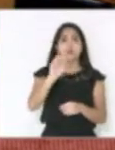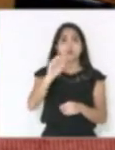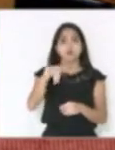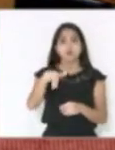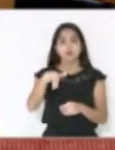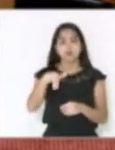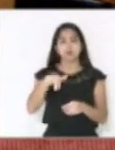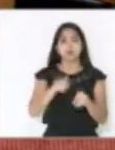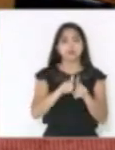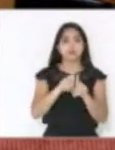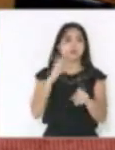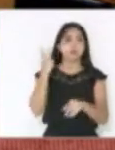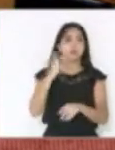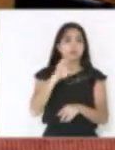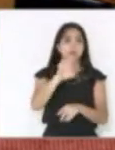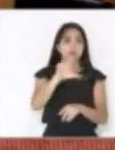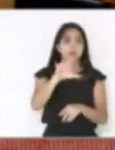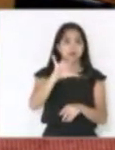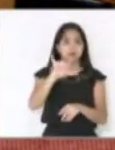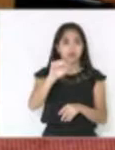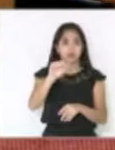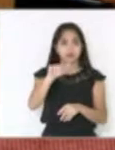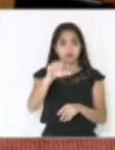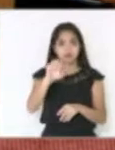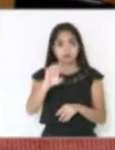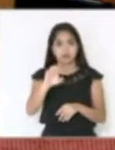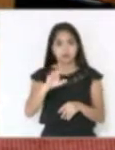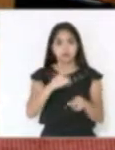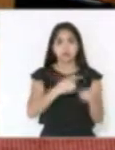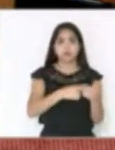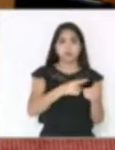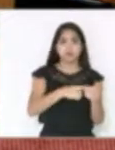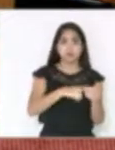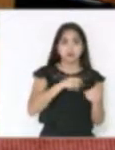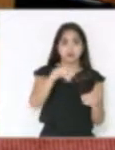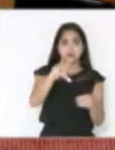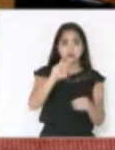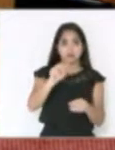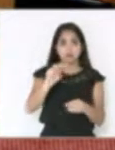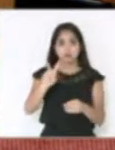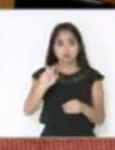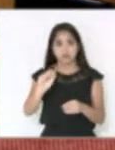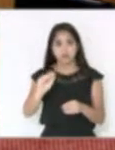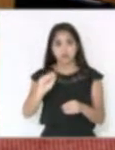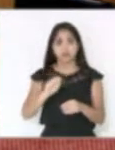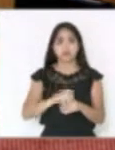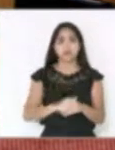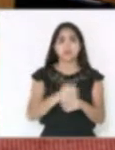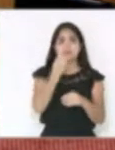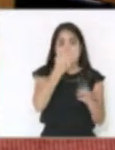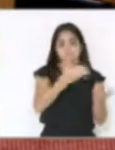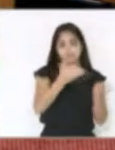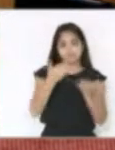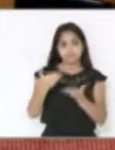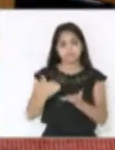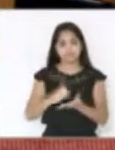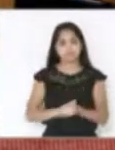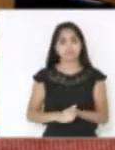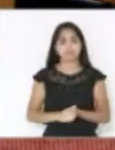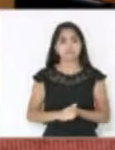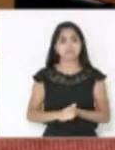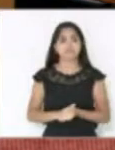também da vereadora Eliane Ferreira do município de Nova Itaberaba. Seja muito bem-vindo a essa sessão.